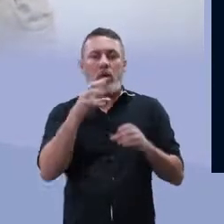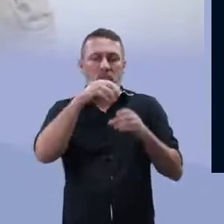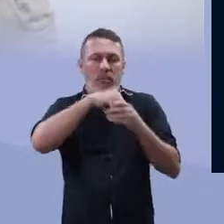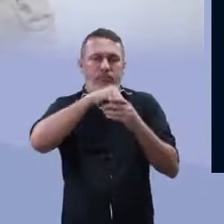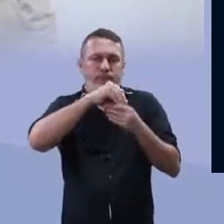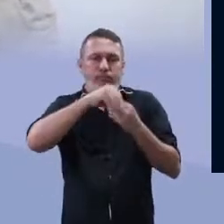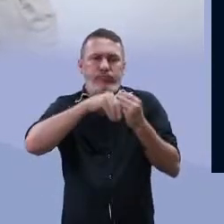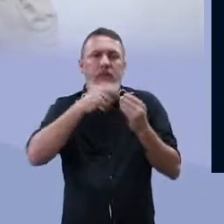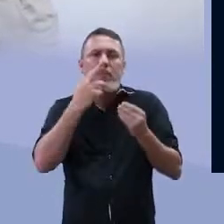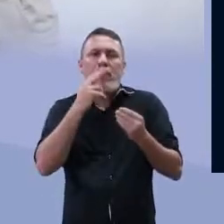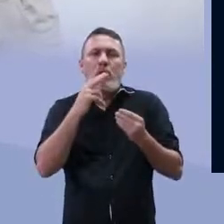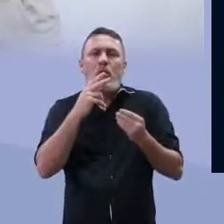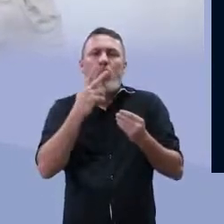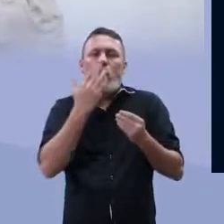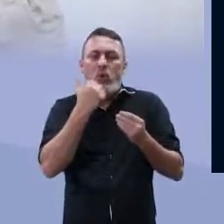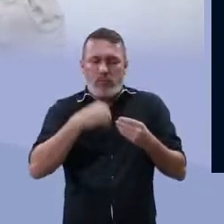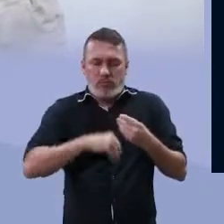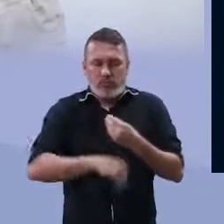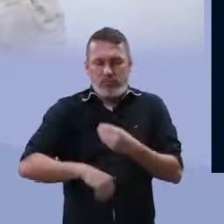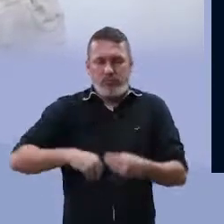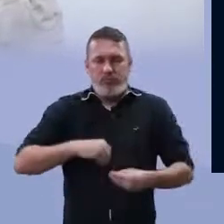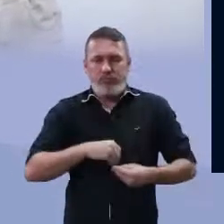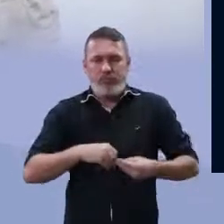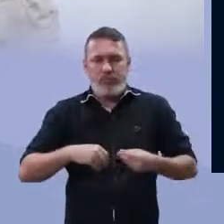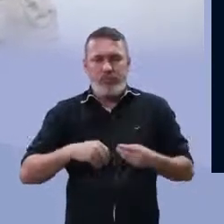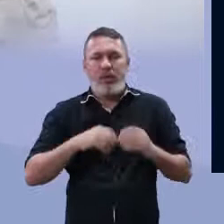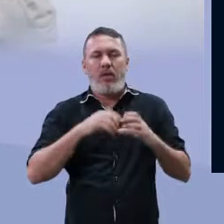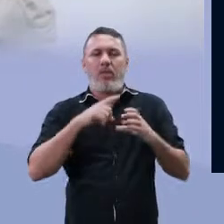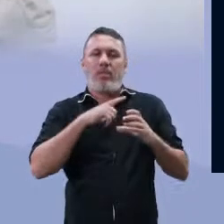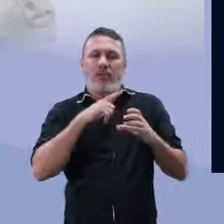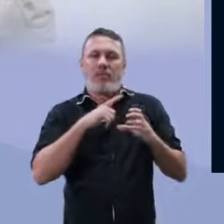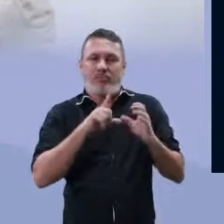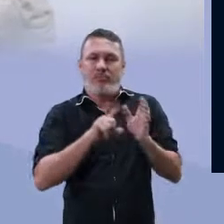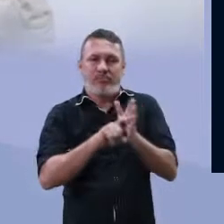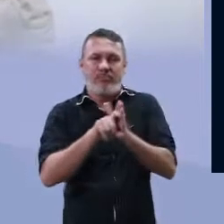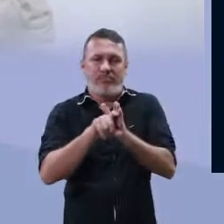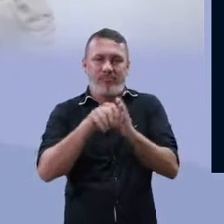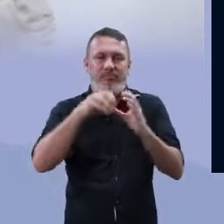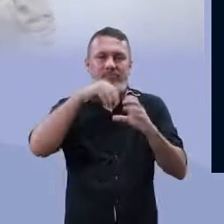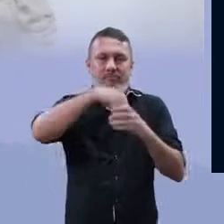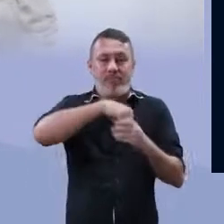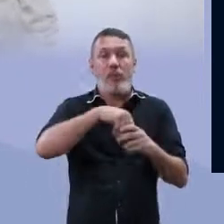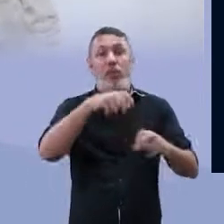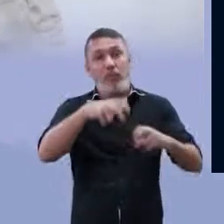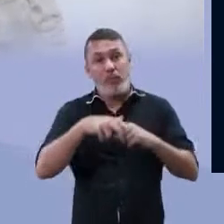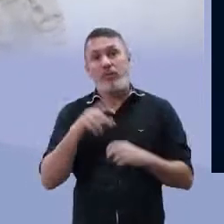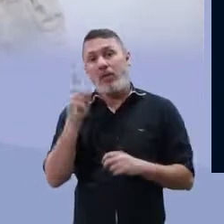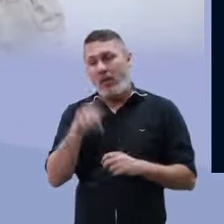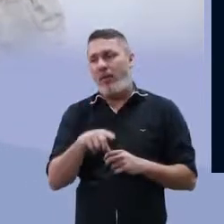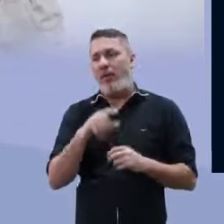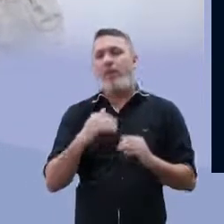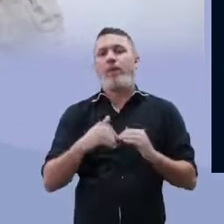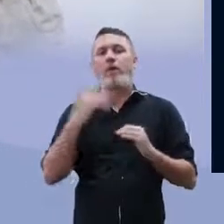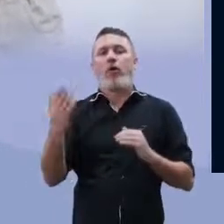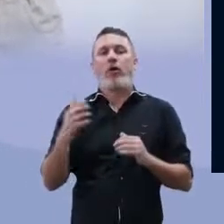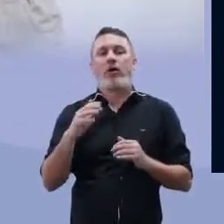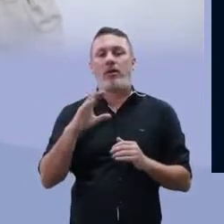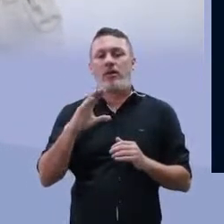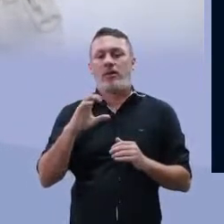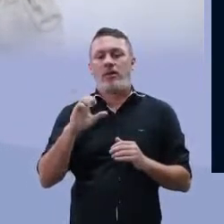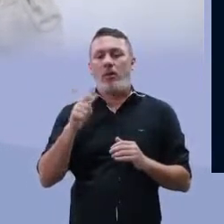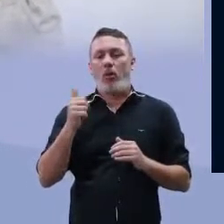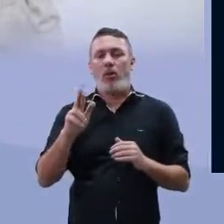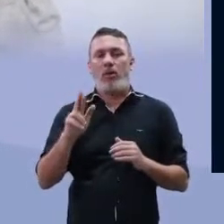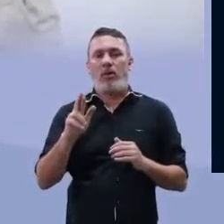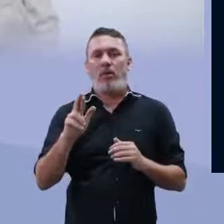chamado de fagossoma. Eles formam esse fagossoma, e dentro ali a gente vai ter a digestão. Por isso que a gente fala que a